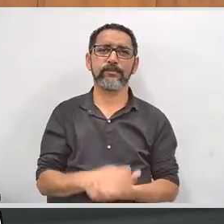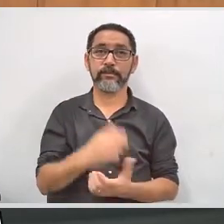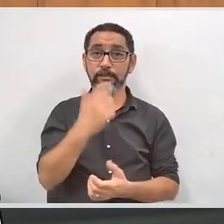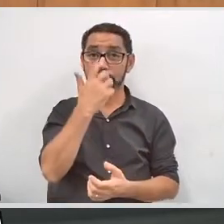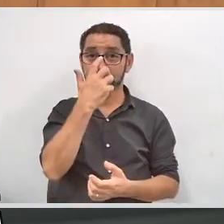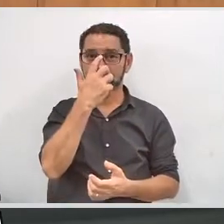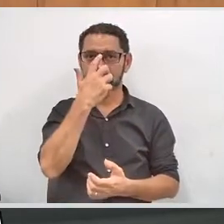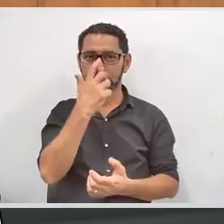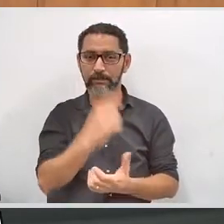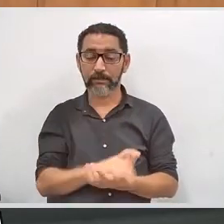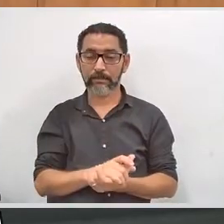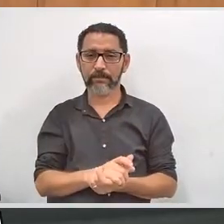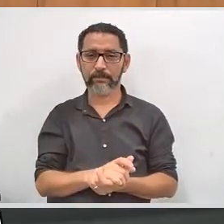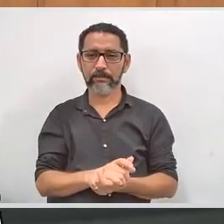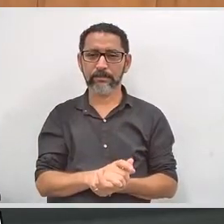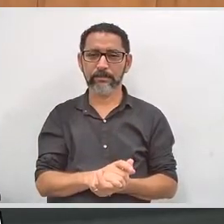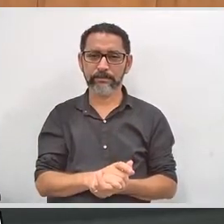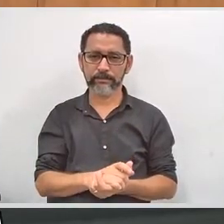Eu trouxe